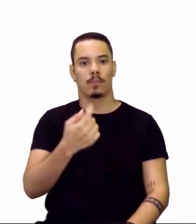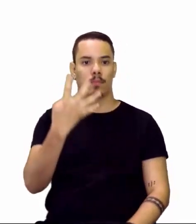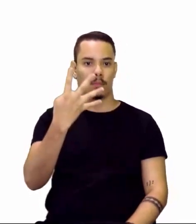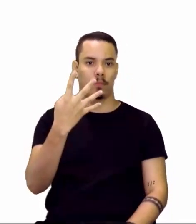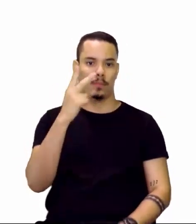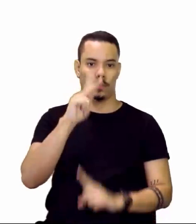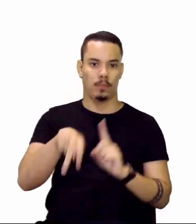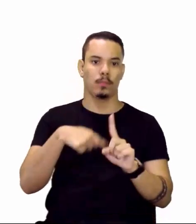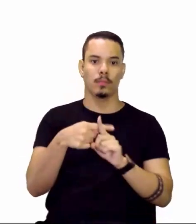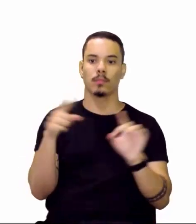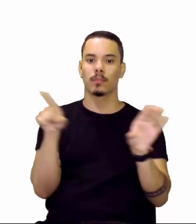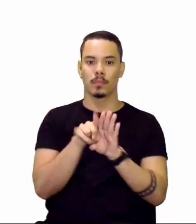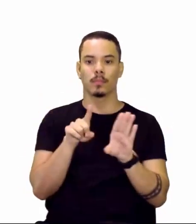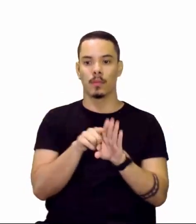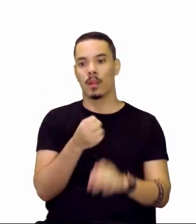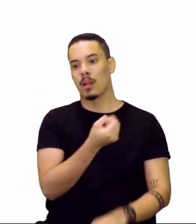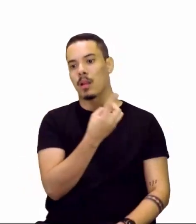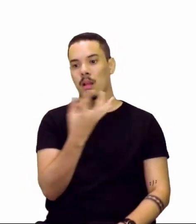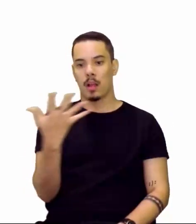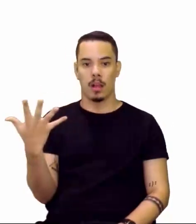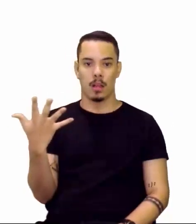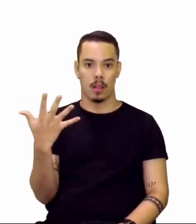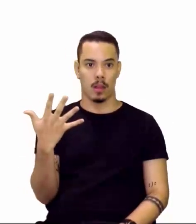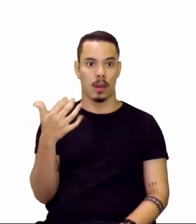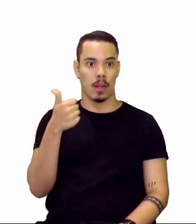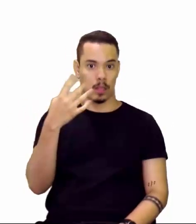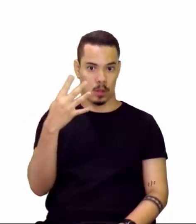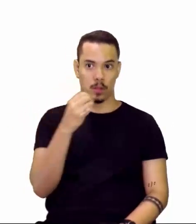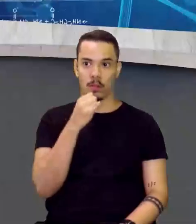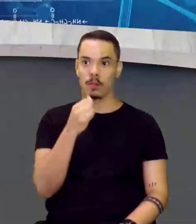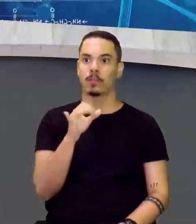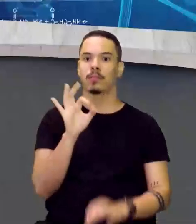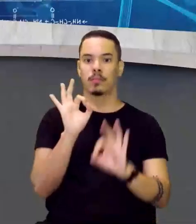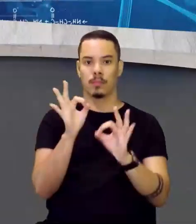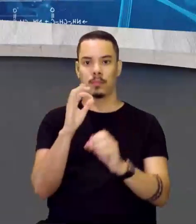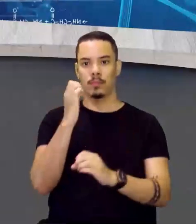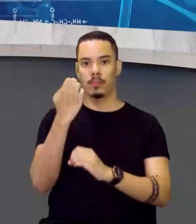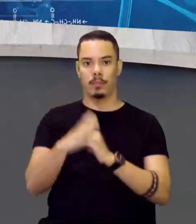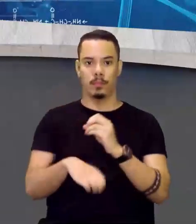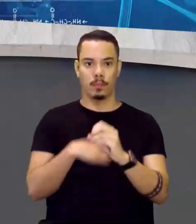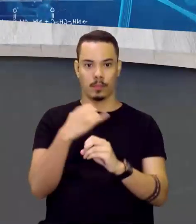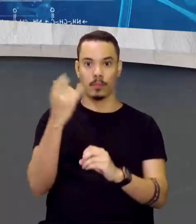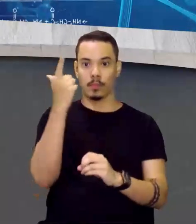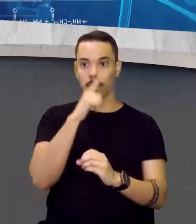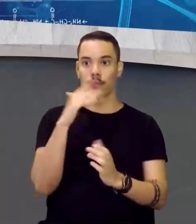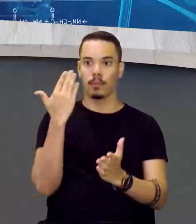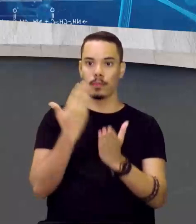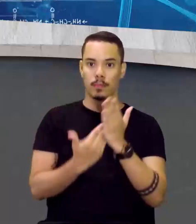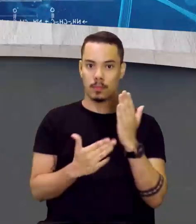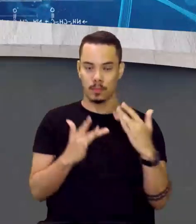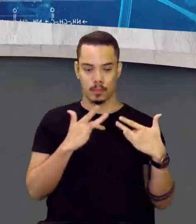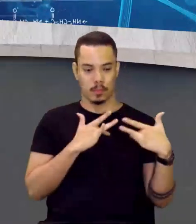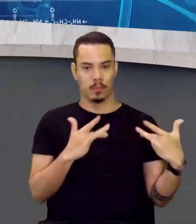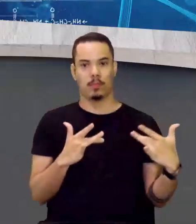e também 14 elétrons. Daí a gente pôde ver que ele ganhou, né? O nós queremos